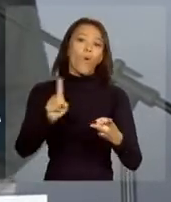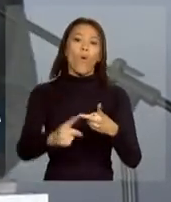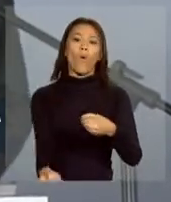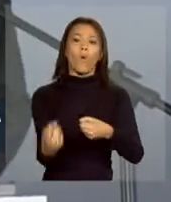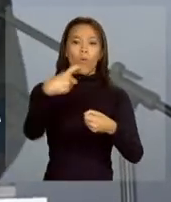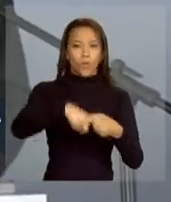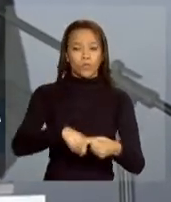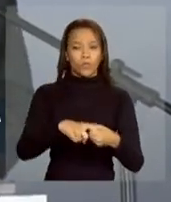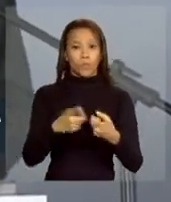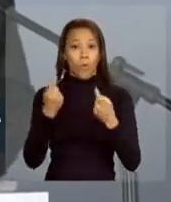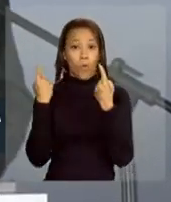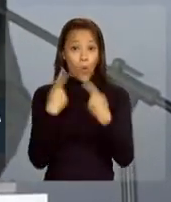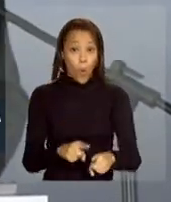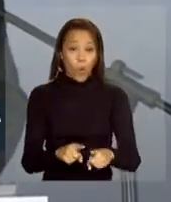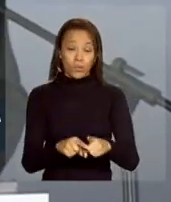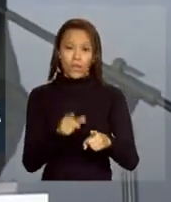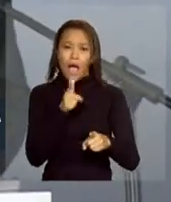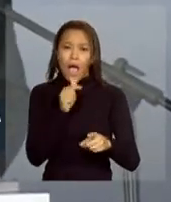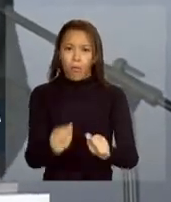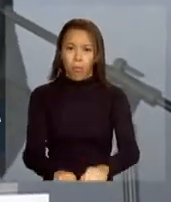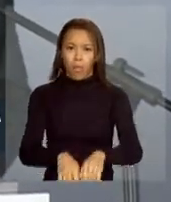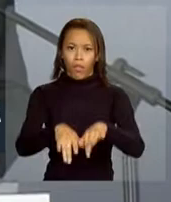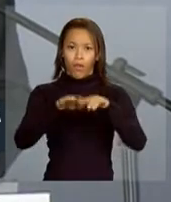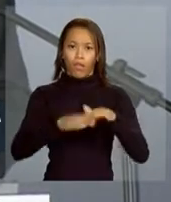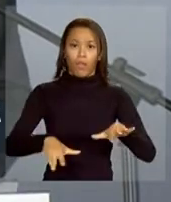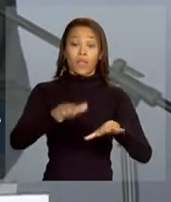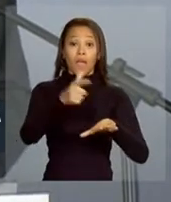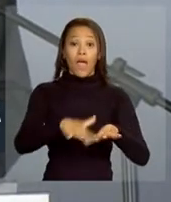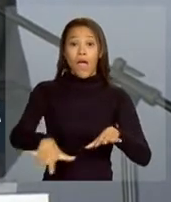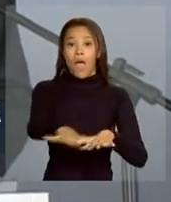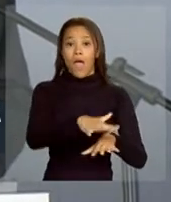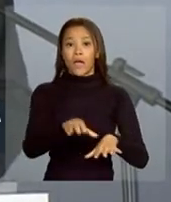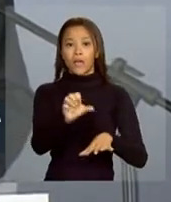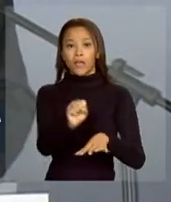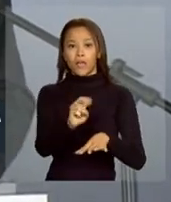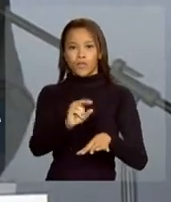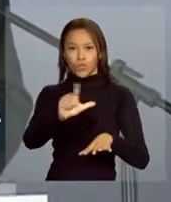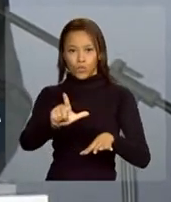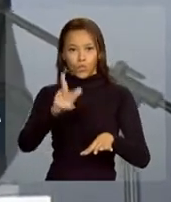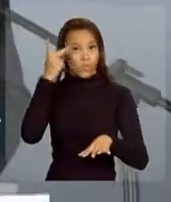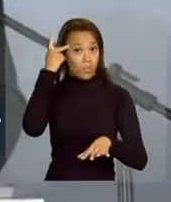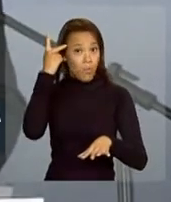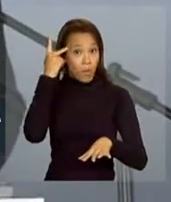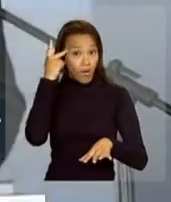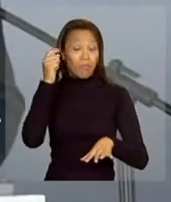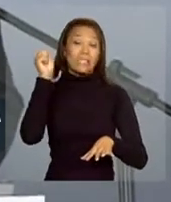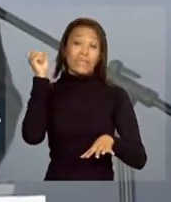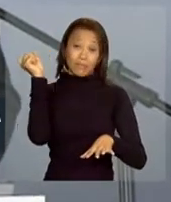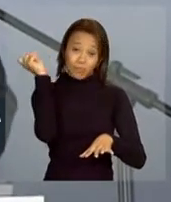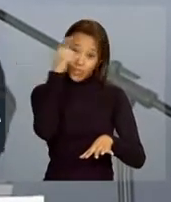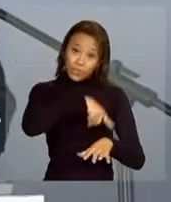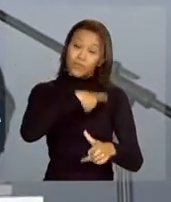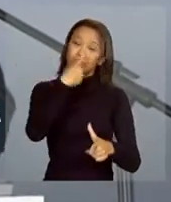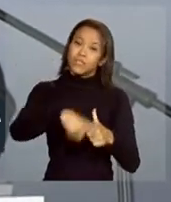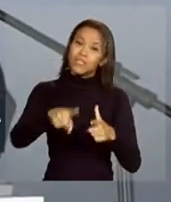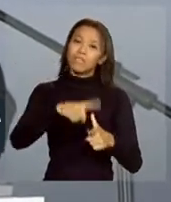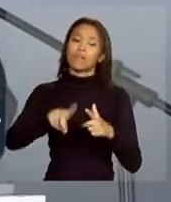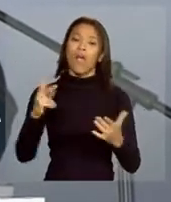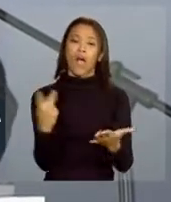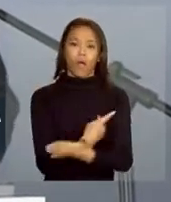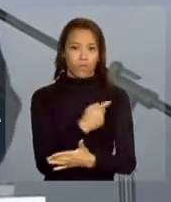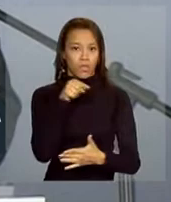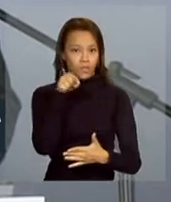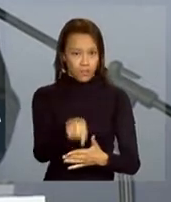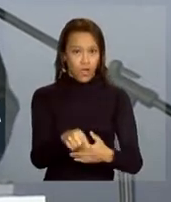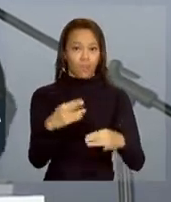combater as enchentes na Zona Sul, nos Avuvus, que também é um problema grave lá na Zona Sul